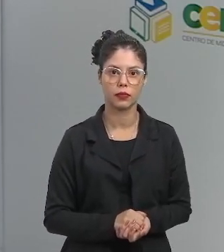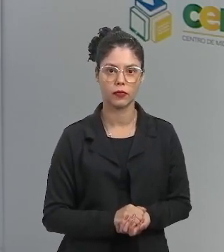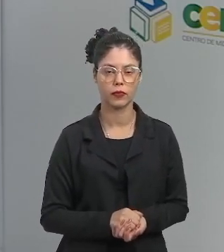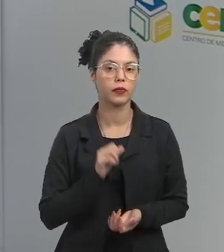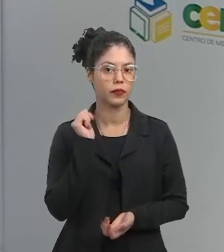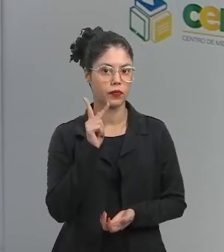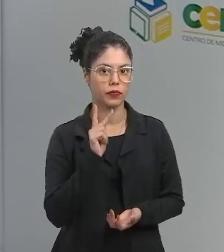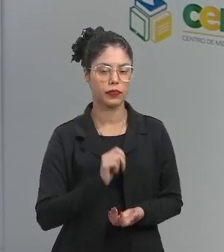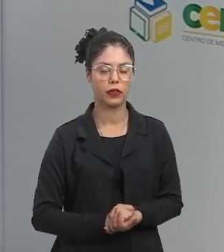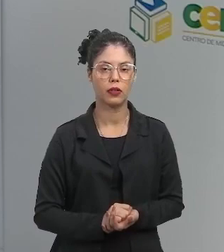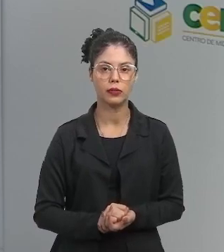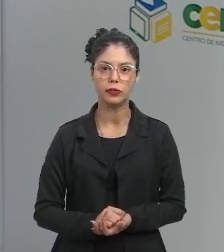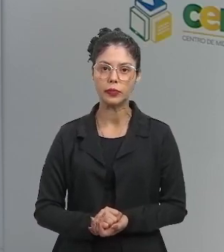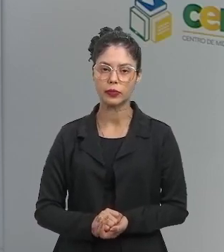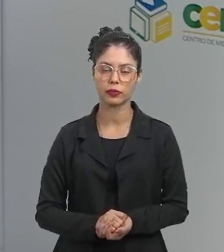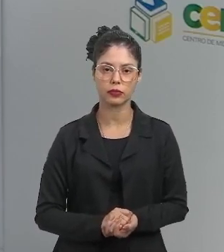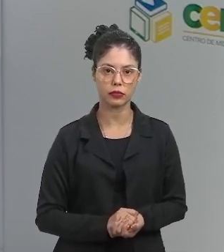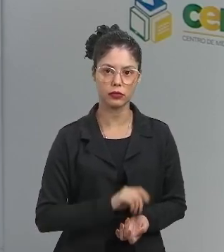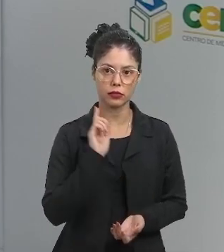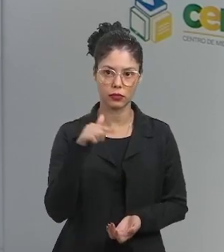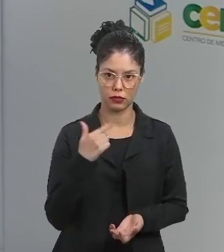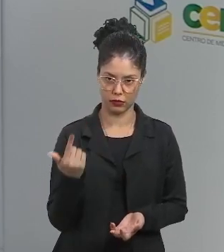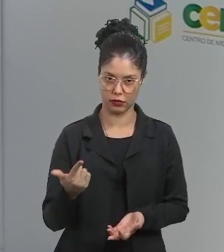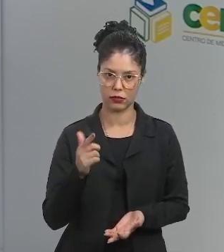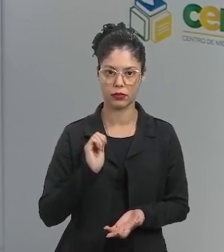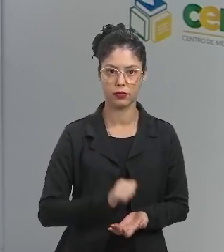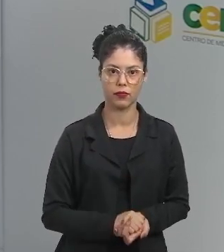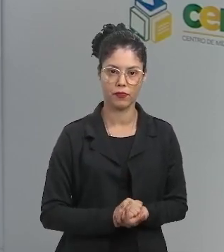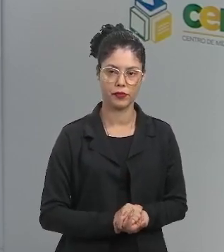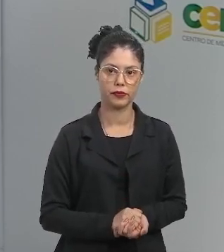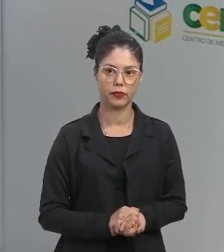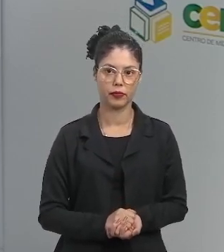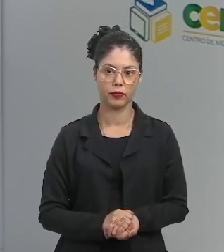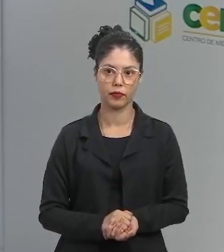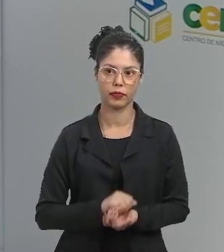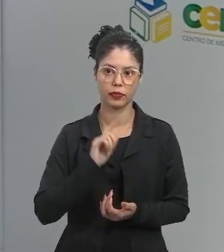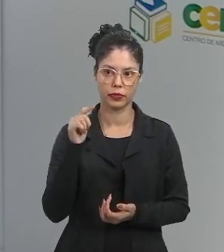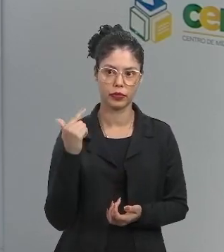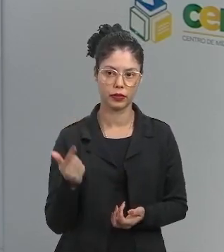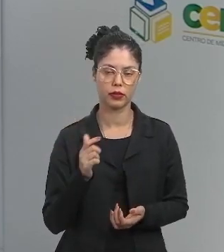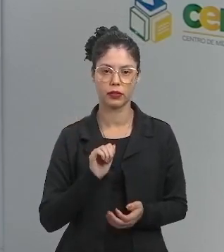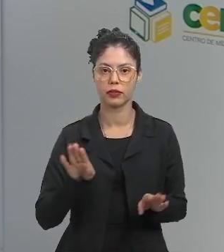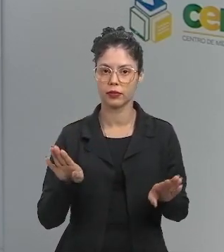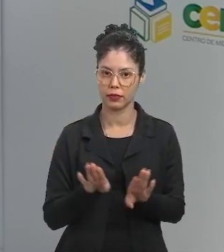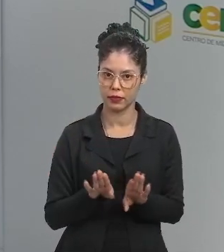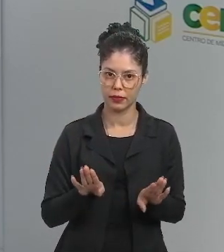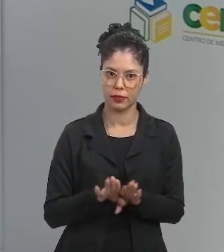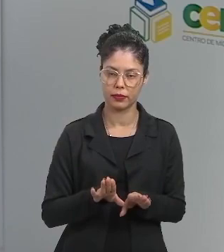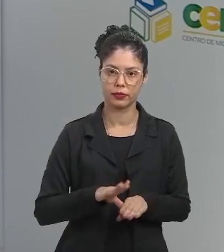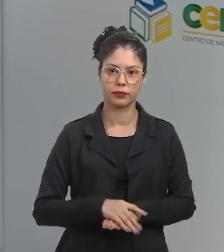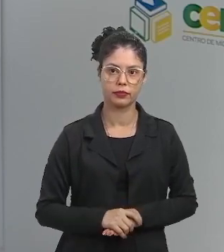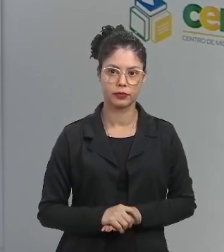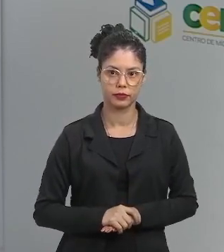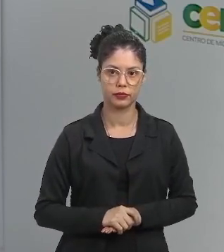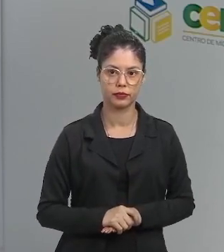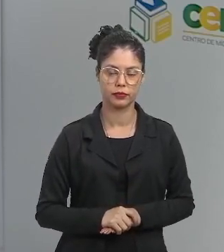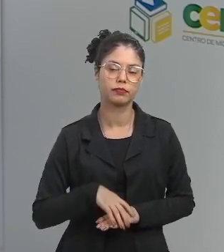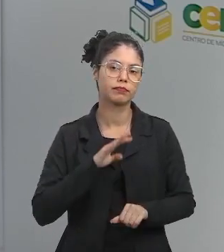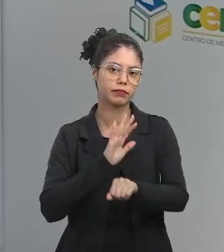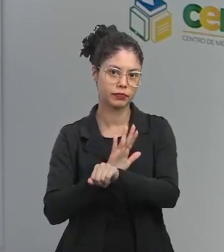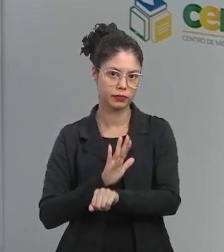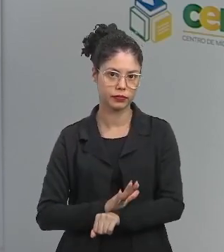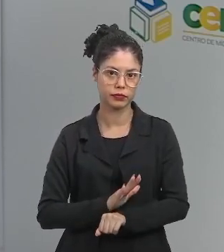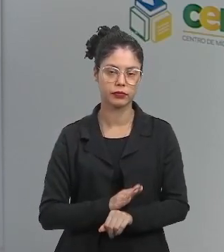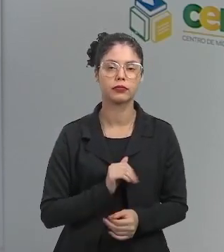Ok? Então, tem outras formas e tem outros artrópodes que também ajudam a